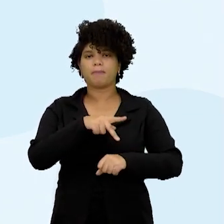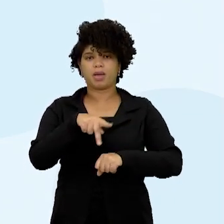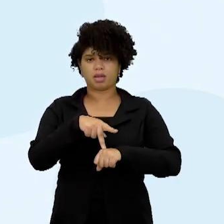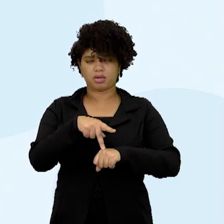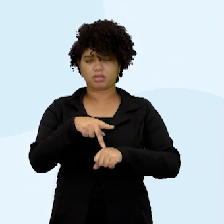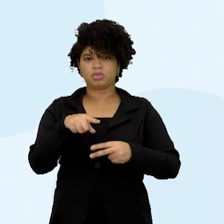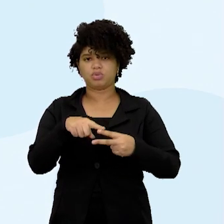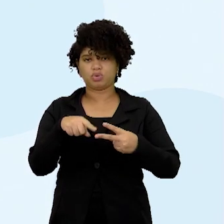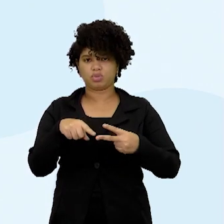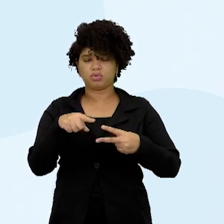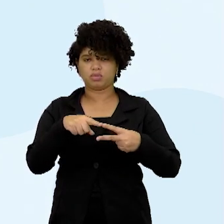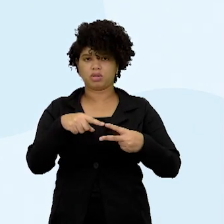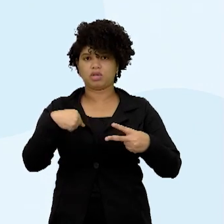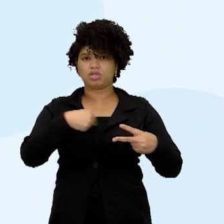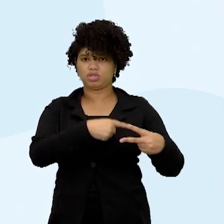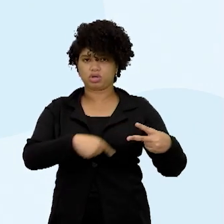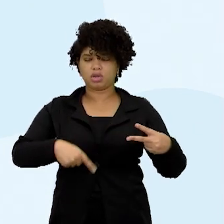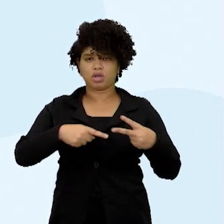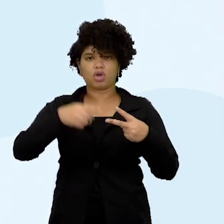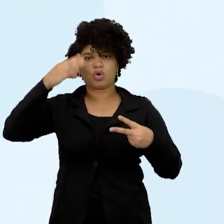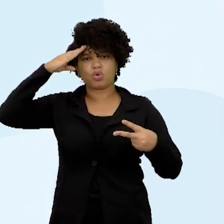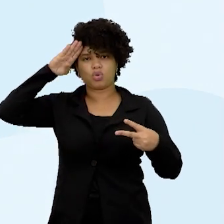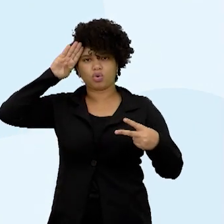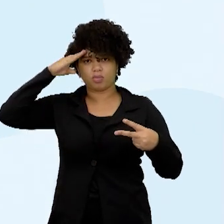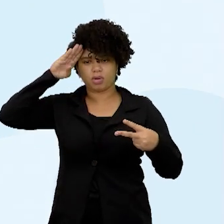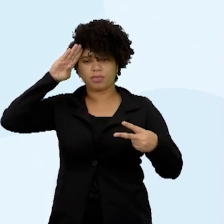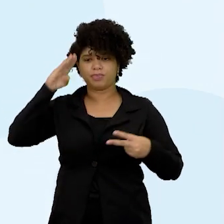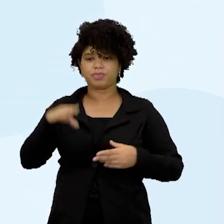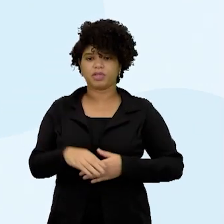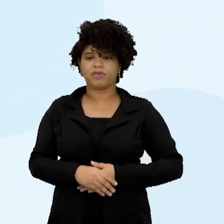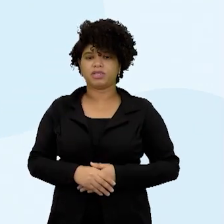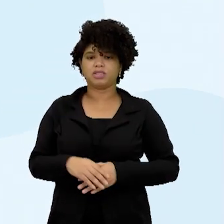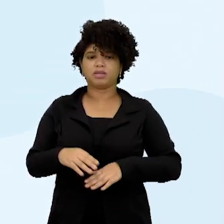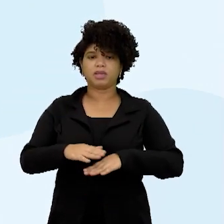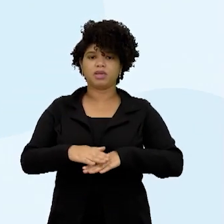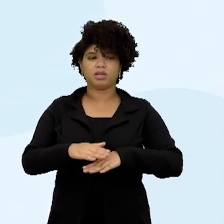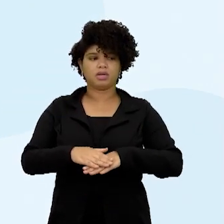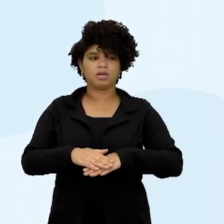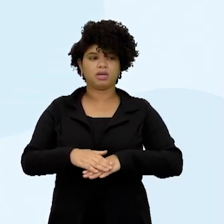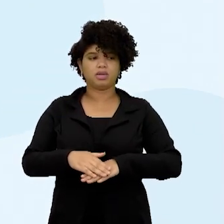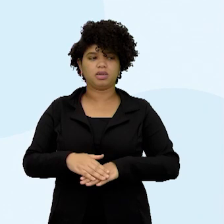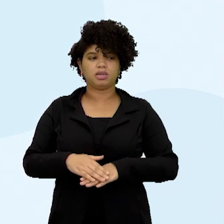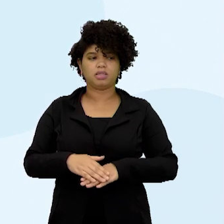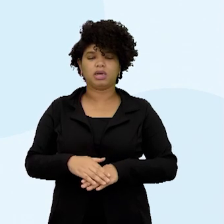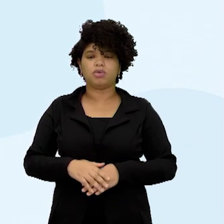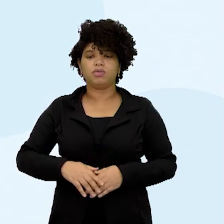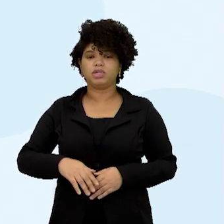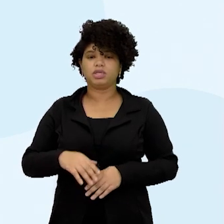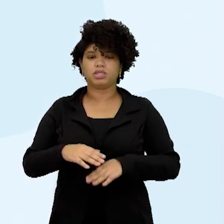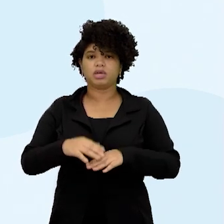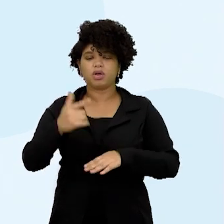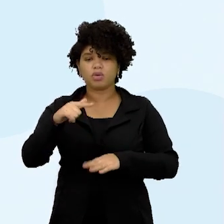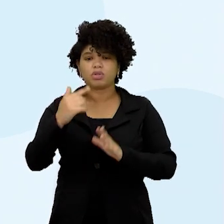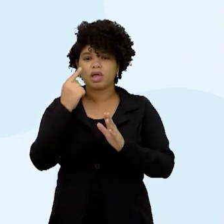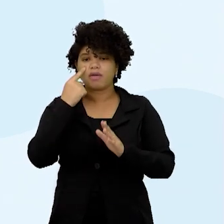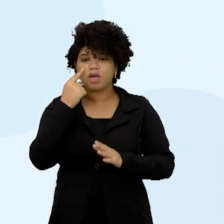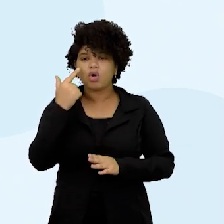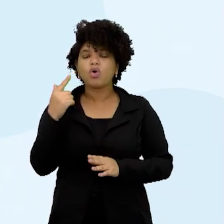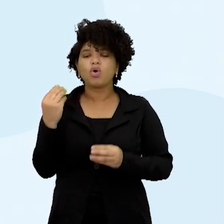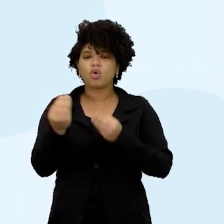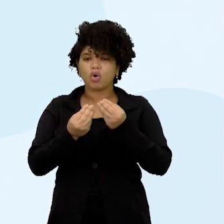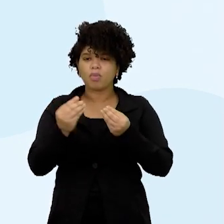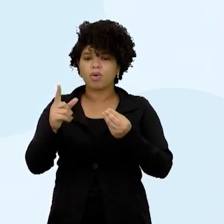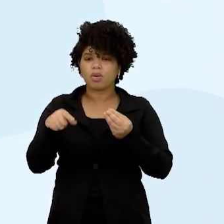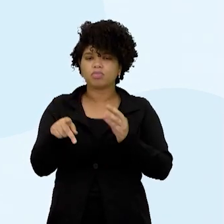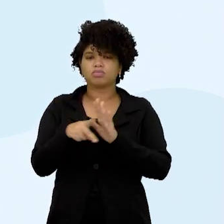em Cuba. Gibeleza, quais são os objetivos? Bota no LED. Tá aquele apertadinho? Esqueci, vou tentar usar esse trem hoje, Gibeleza. Tenta aí, vamos